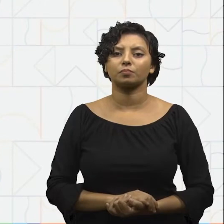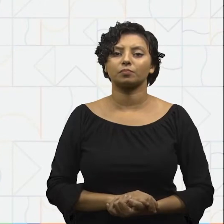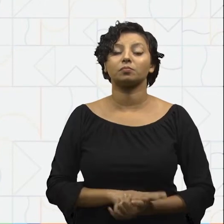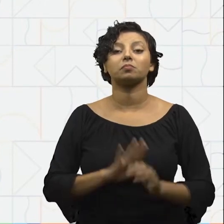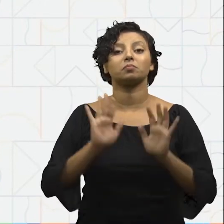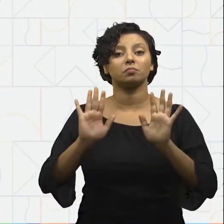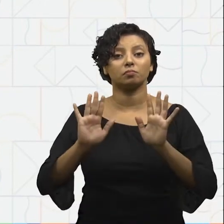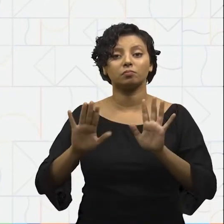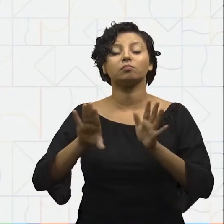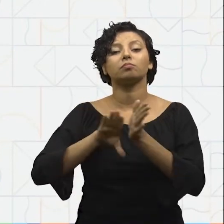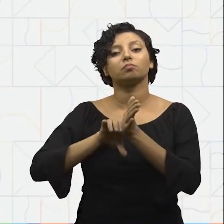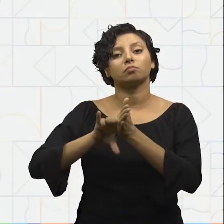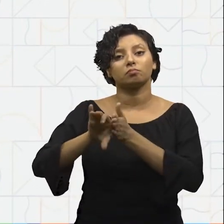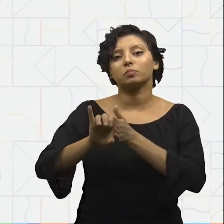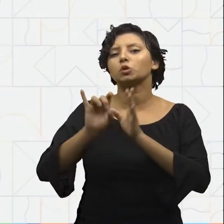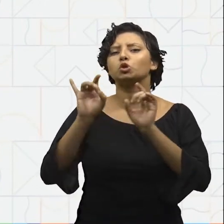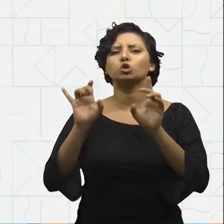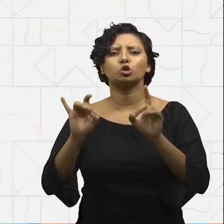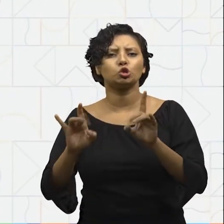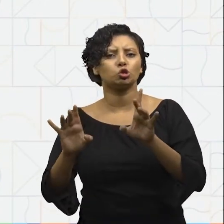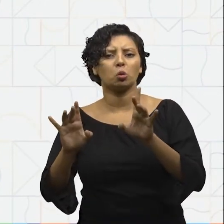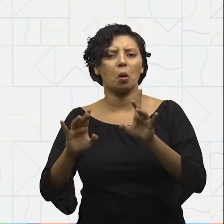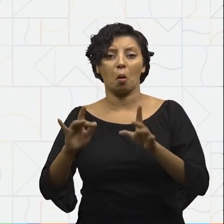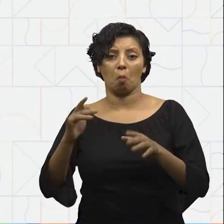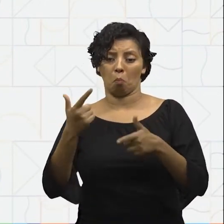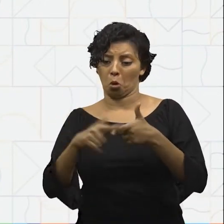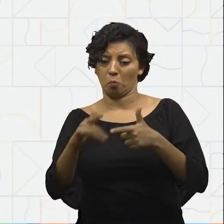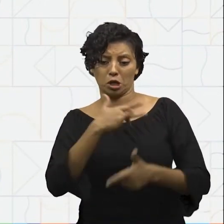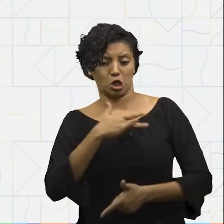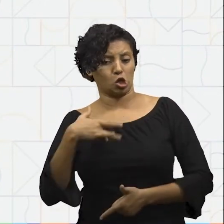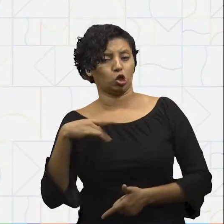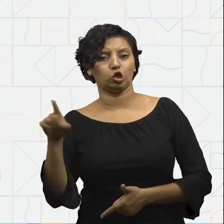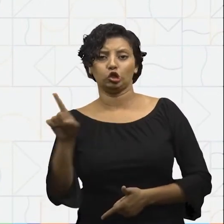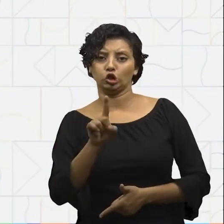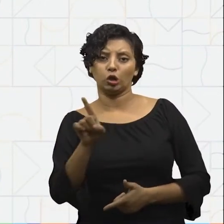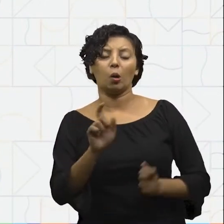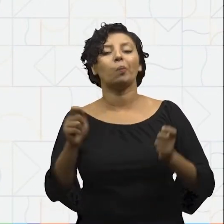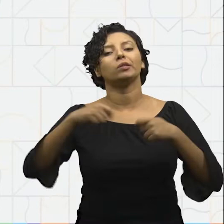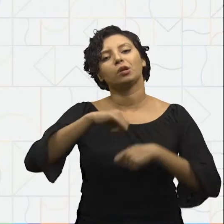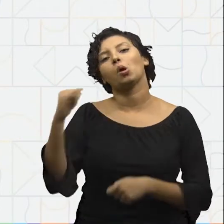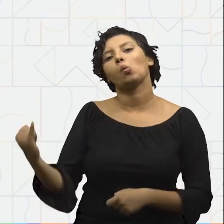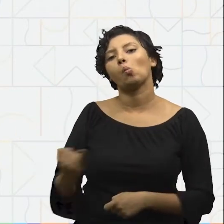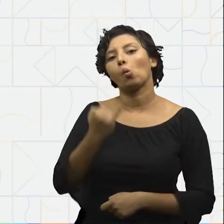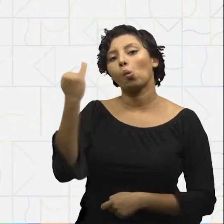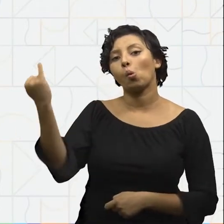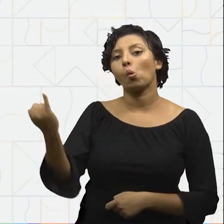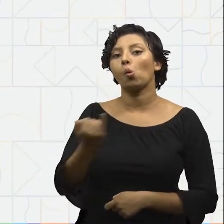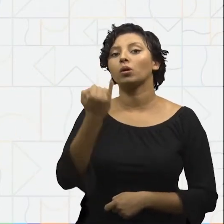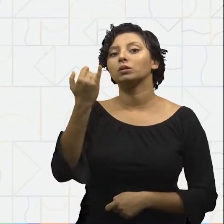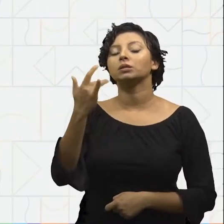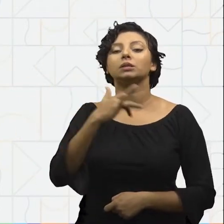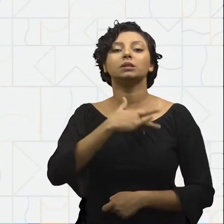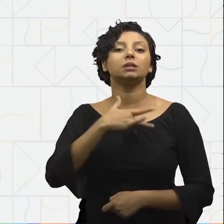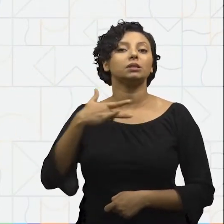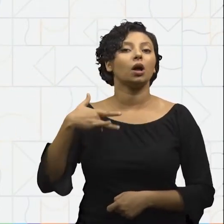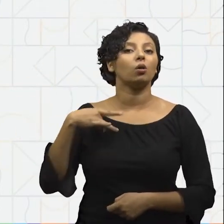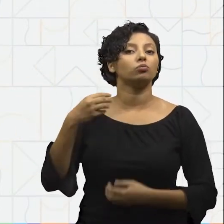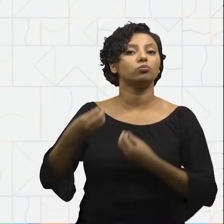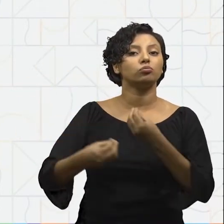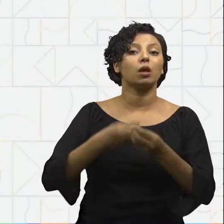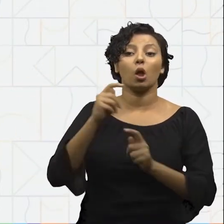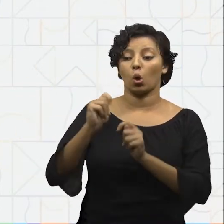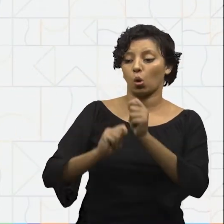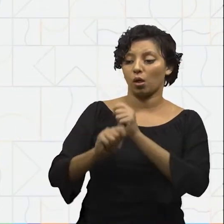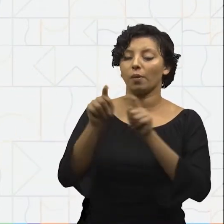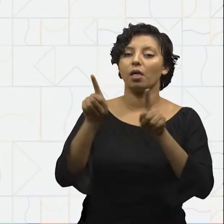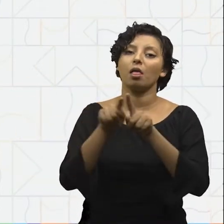bactérias não são somente prejudiciais ao homem. Elas podem ser importantes para a saúde, Economia e ambiente. Você sabia